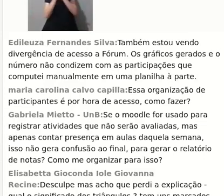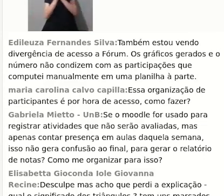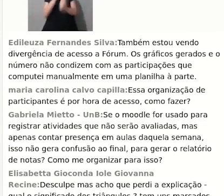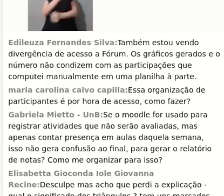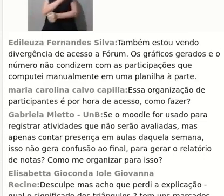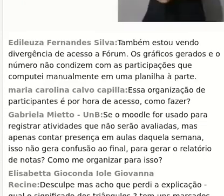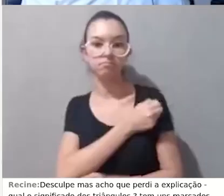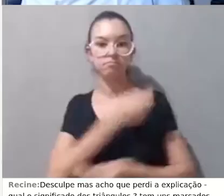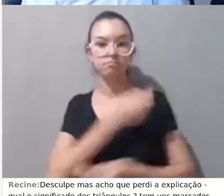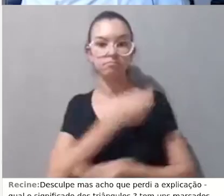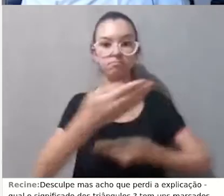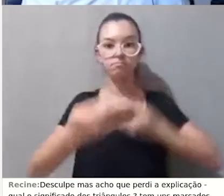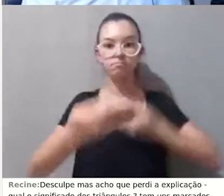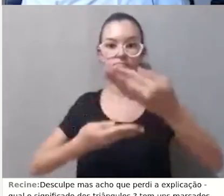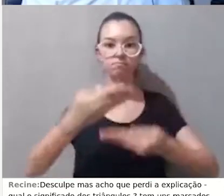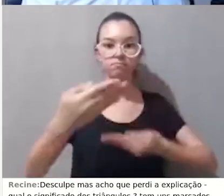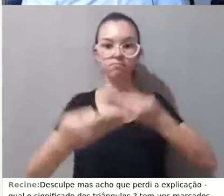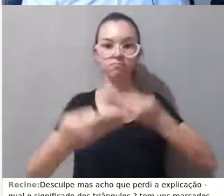de participação,